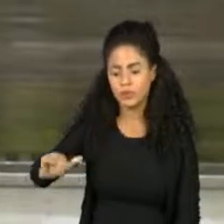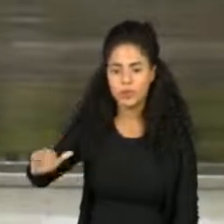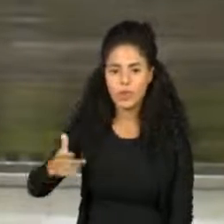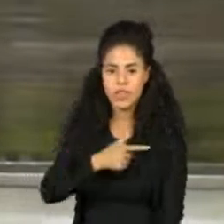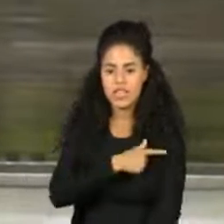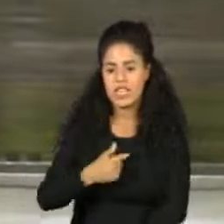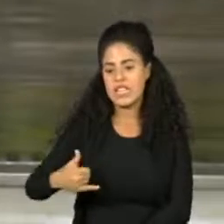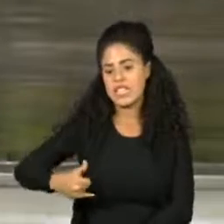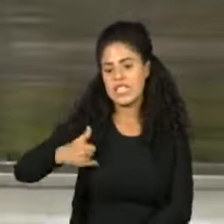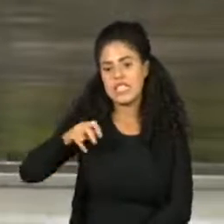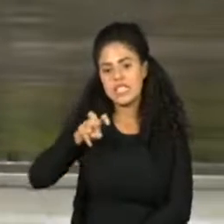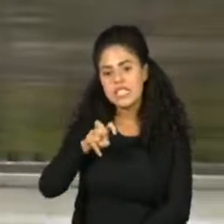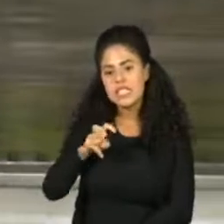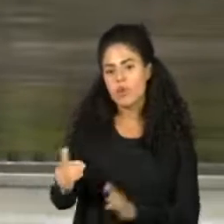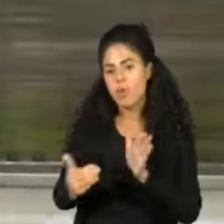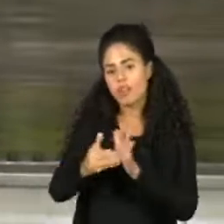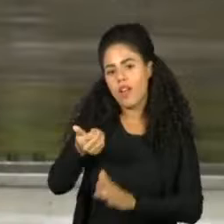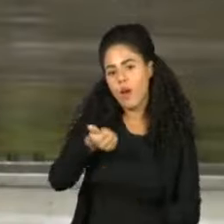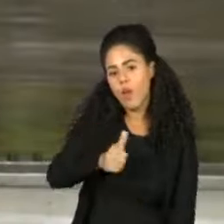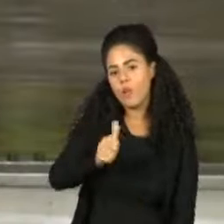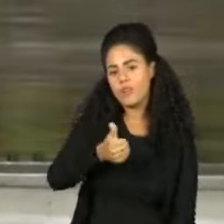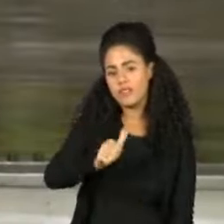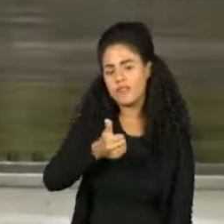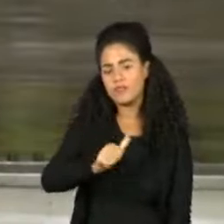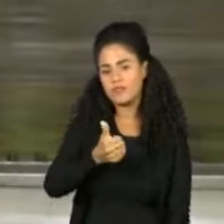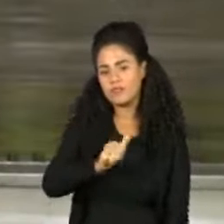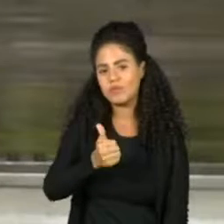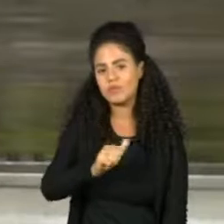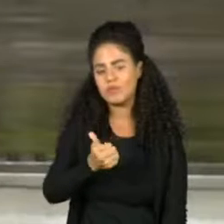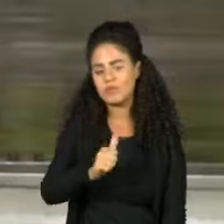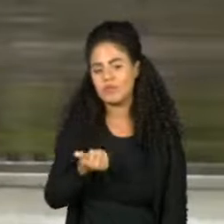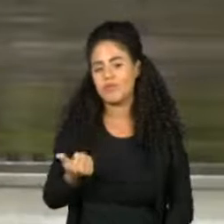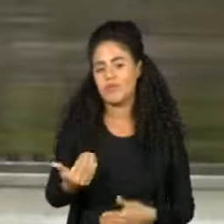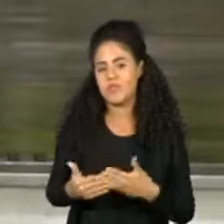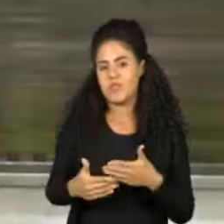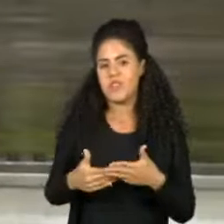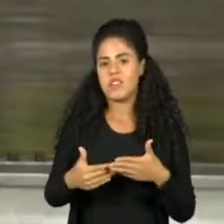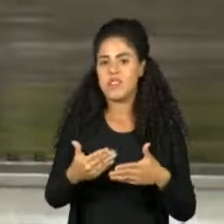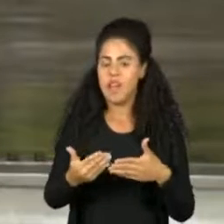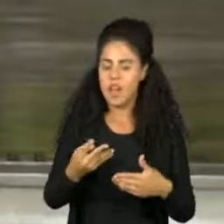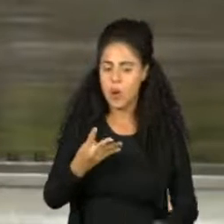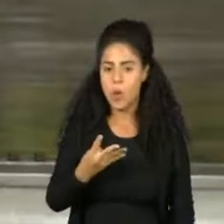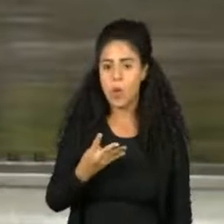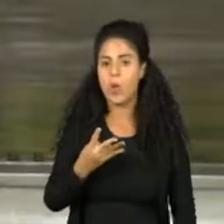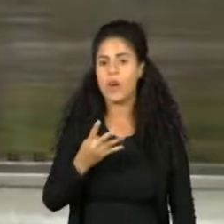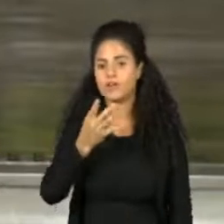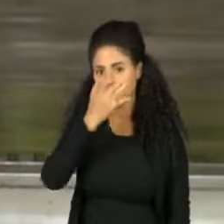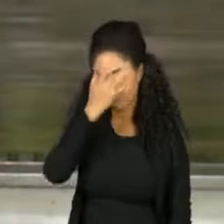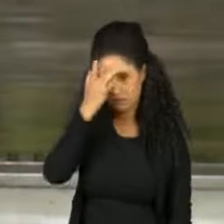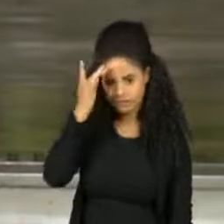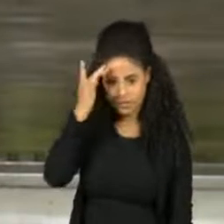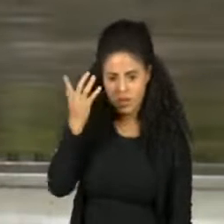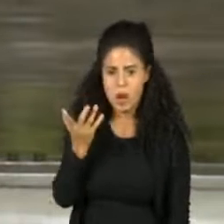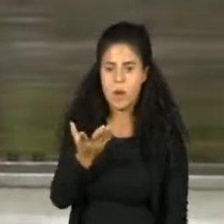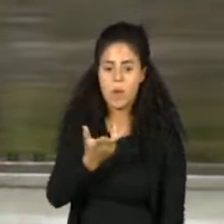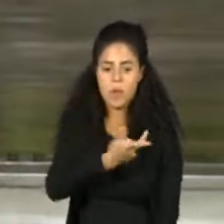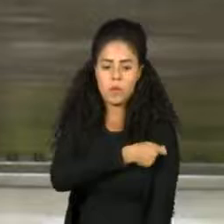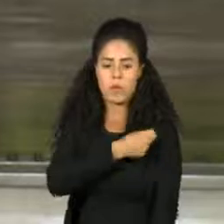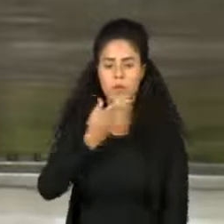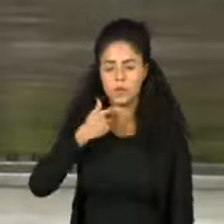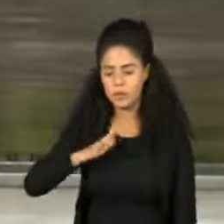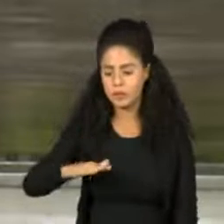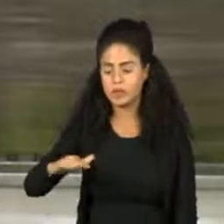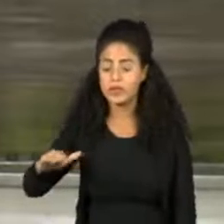etária de 5 a 11 anos. De cada 4 crianças vacinadas no Brasil, nesse momento, 3